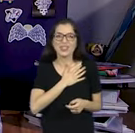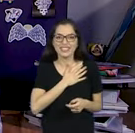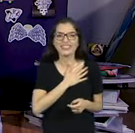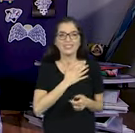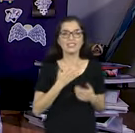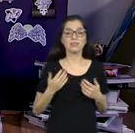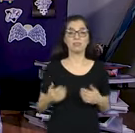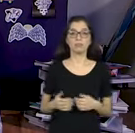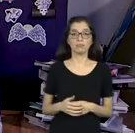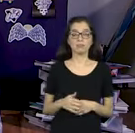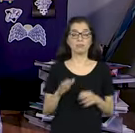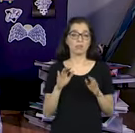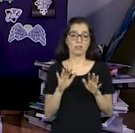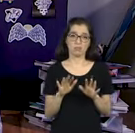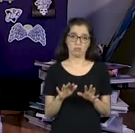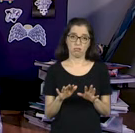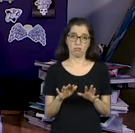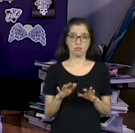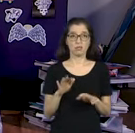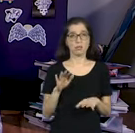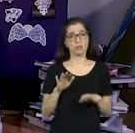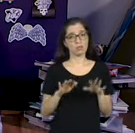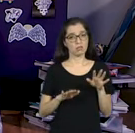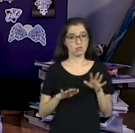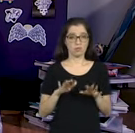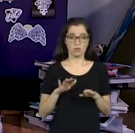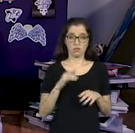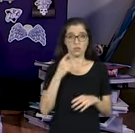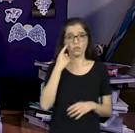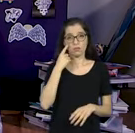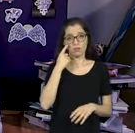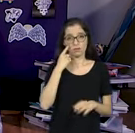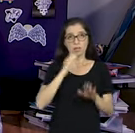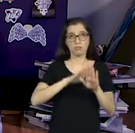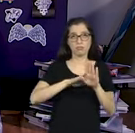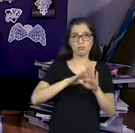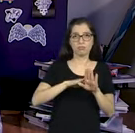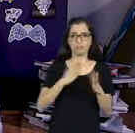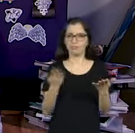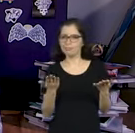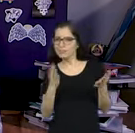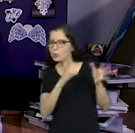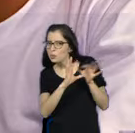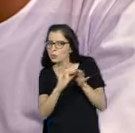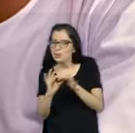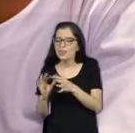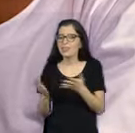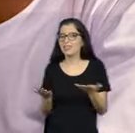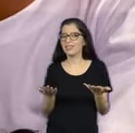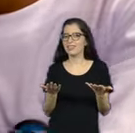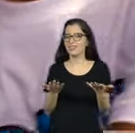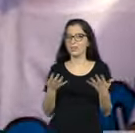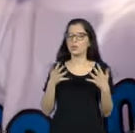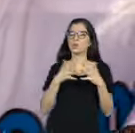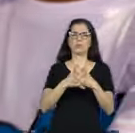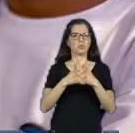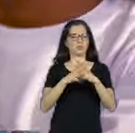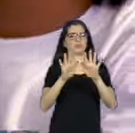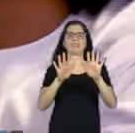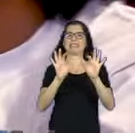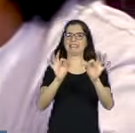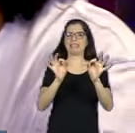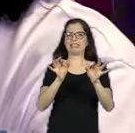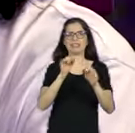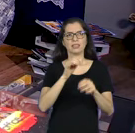ligado a estar no contexto certo se não tem uma segunda intenção. Contexto, intenção... Não complica, Dani, é só um meme.